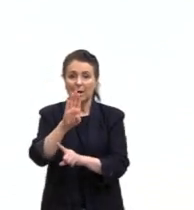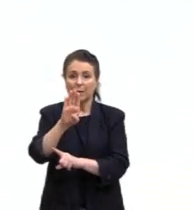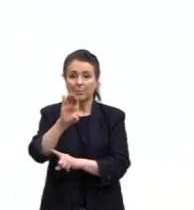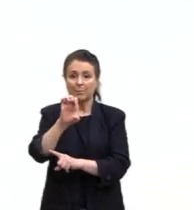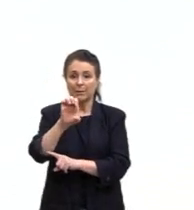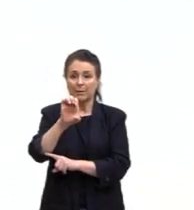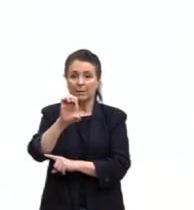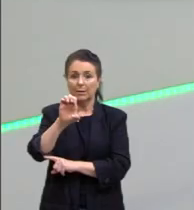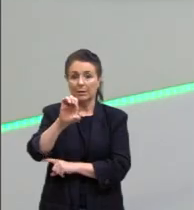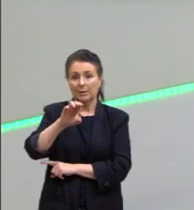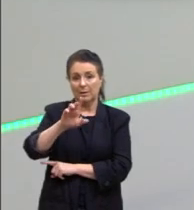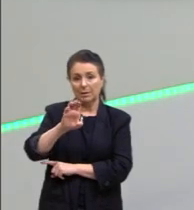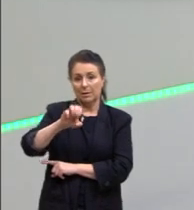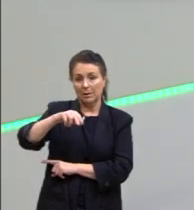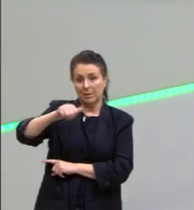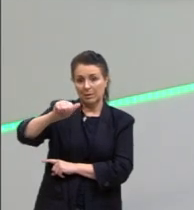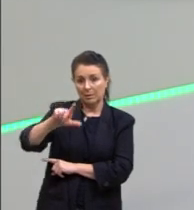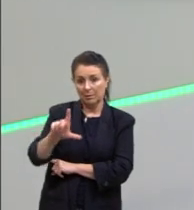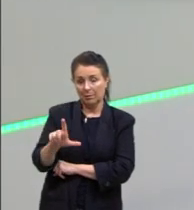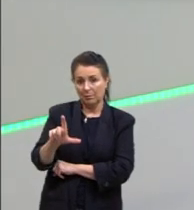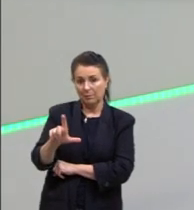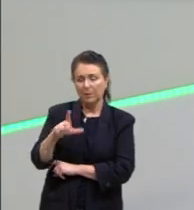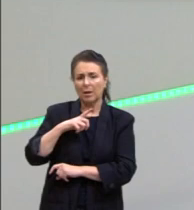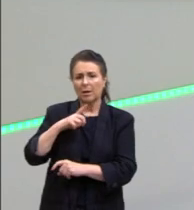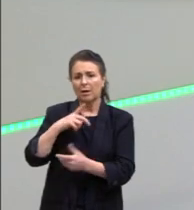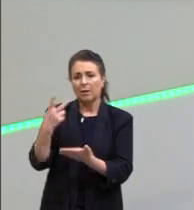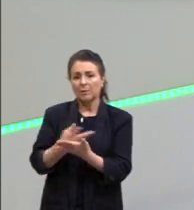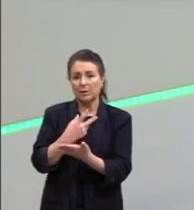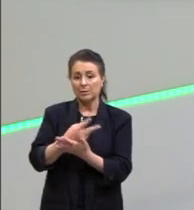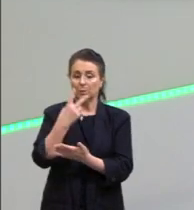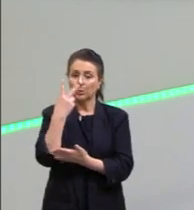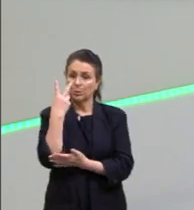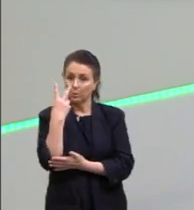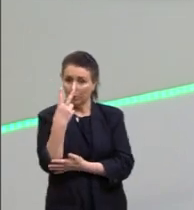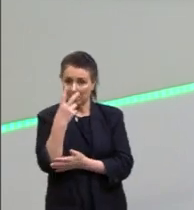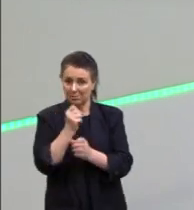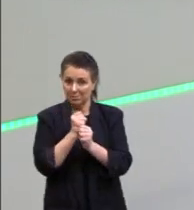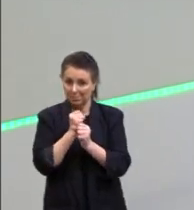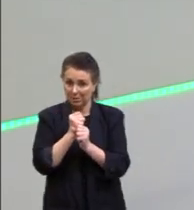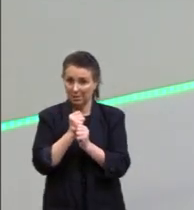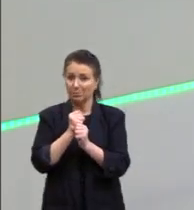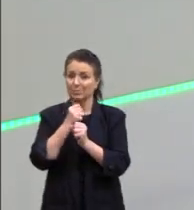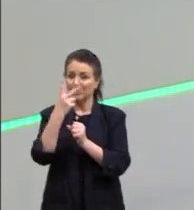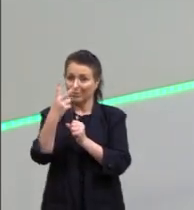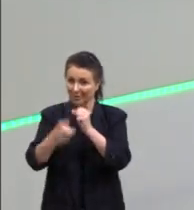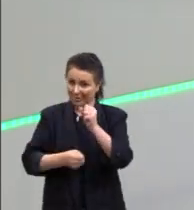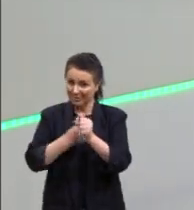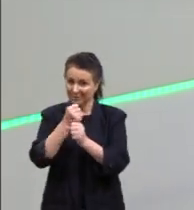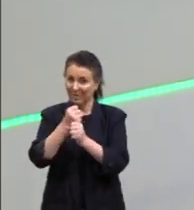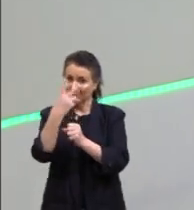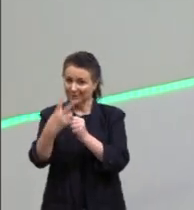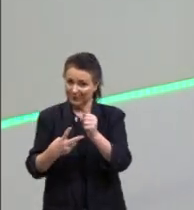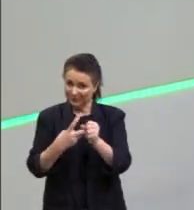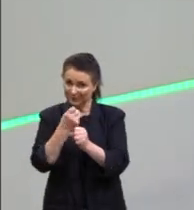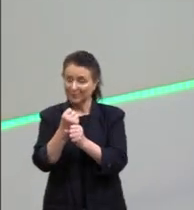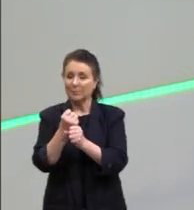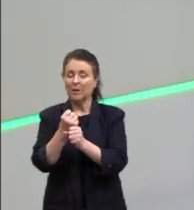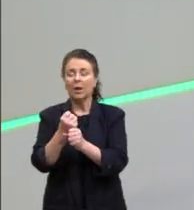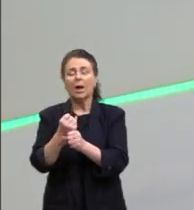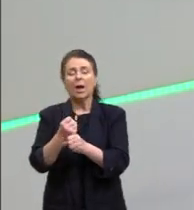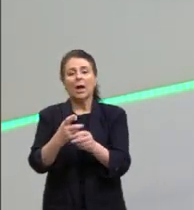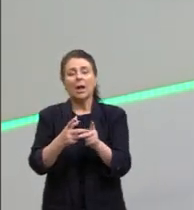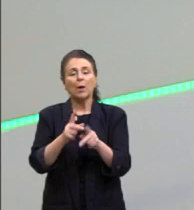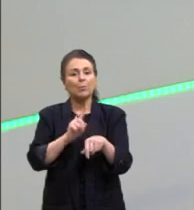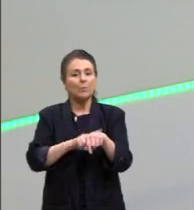como o nome diz, ela acontece a cada dois anos, e ela é um dos momentos mais importantes